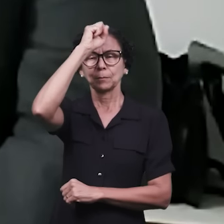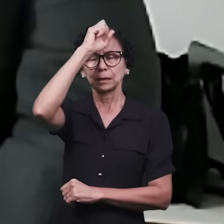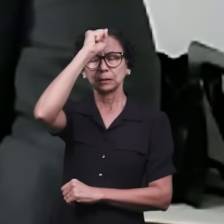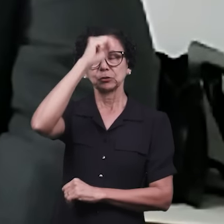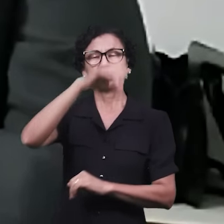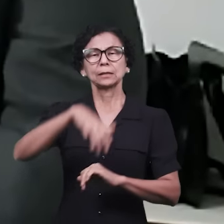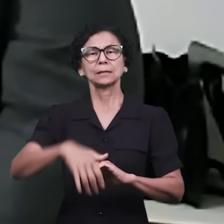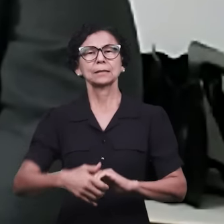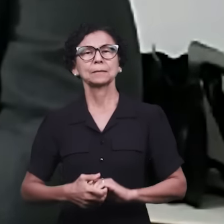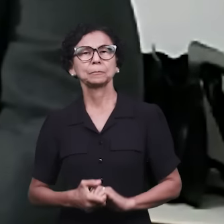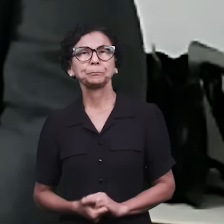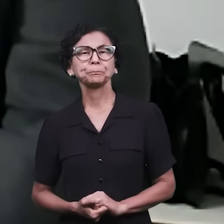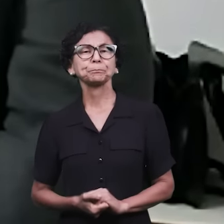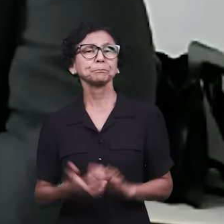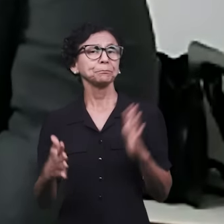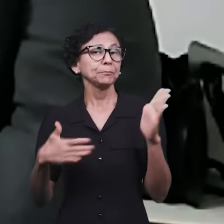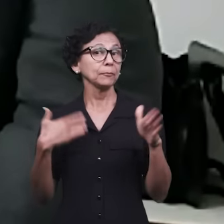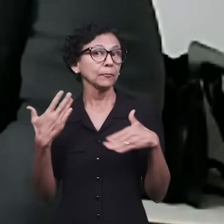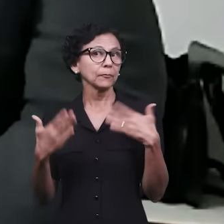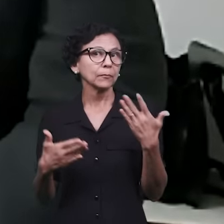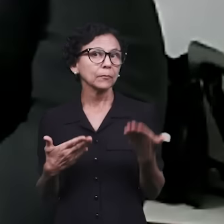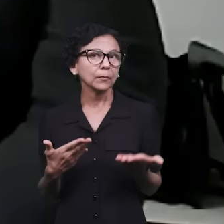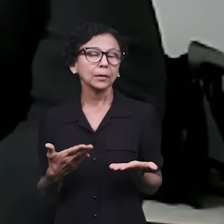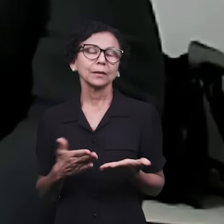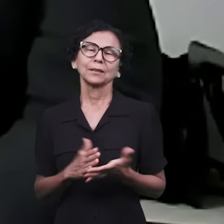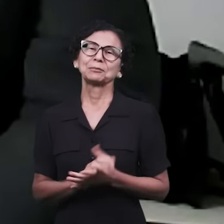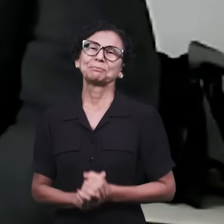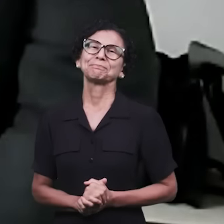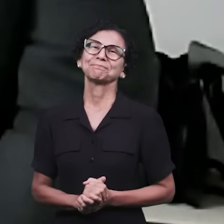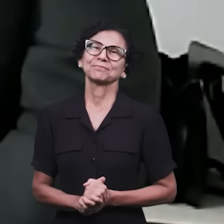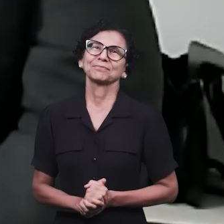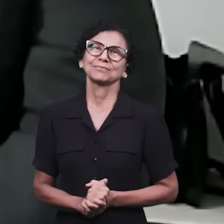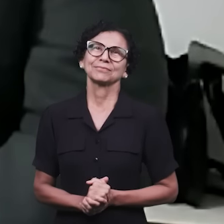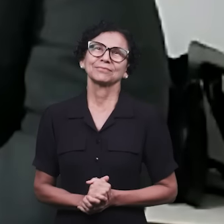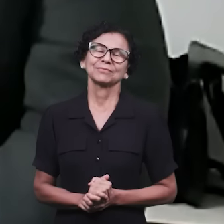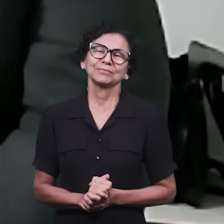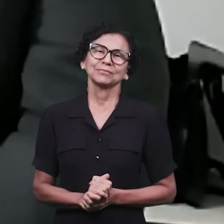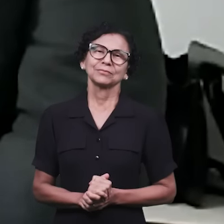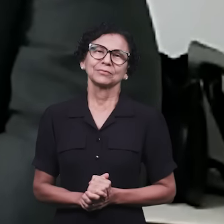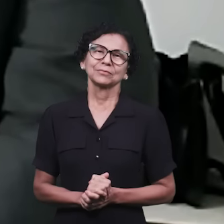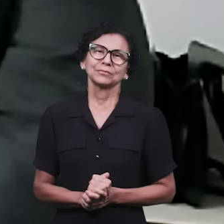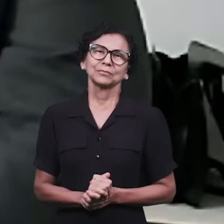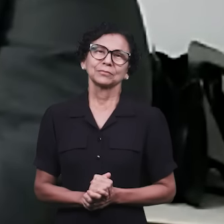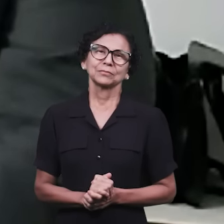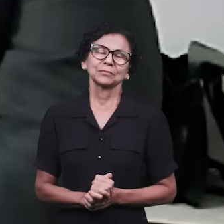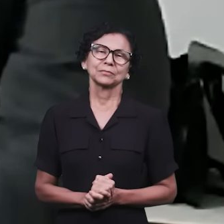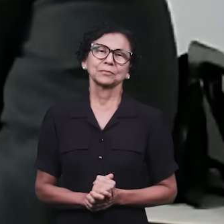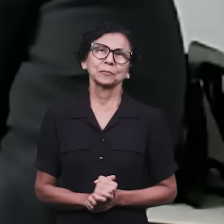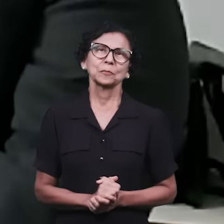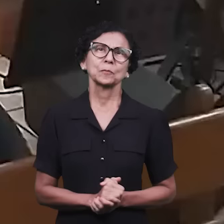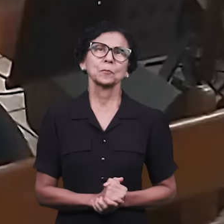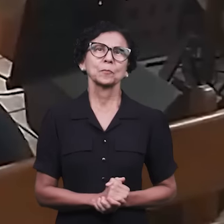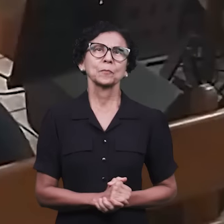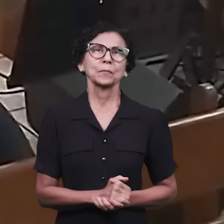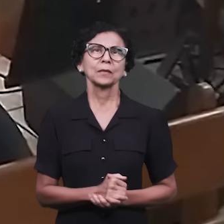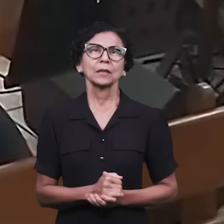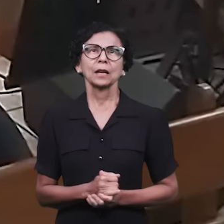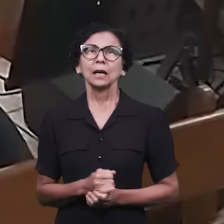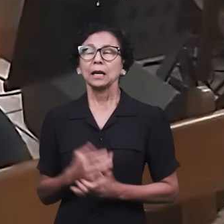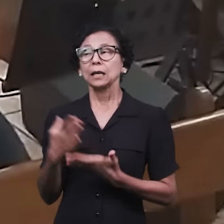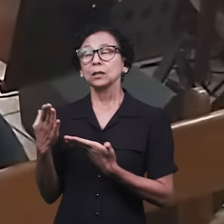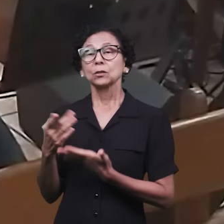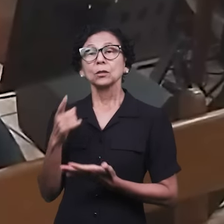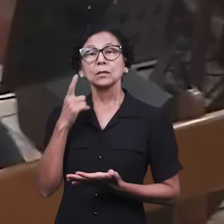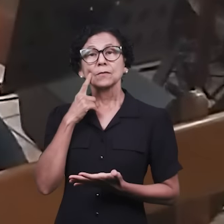inscritos. É uma alegria, expectativa de todos se formem. Nós temos frutos dos